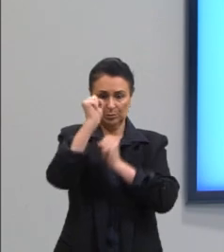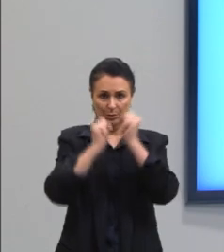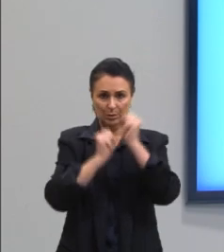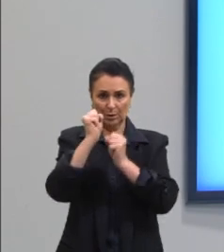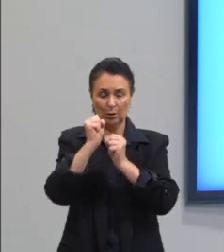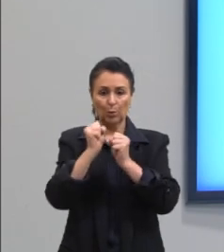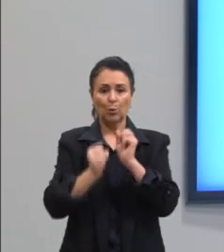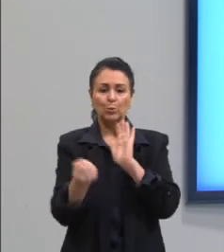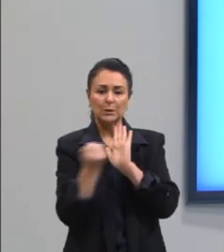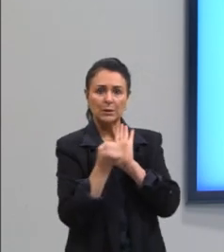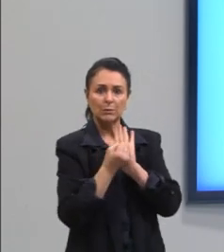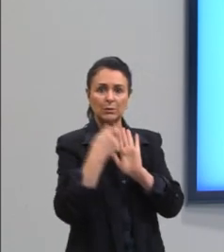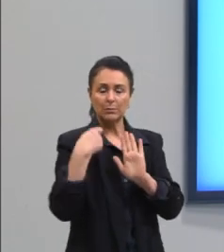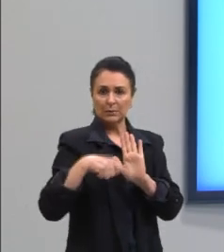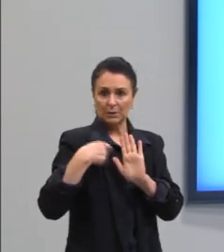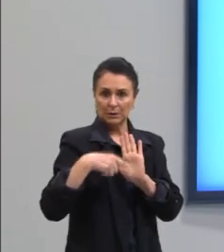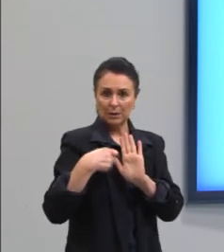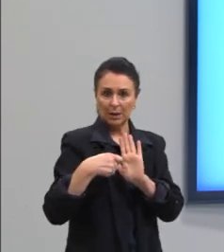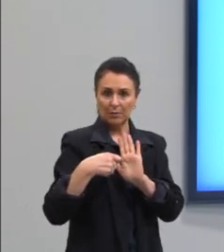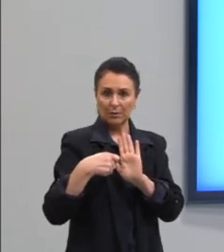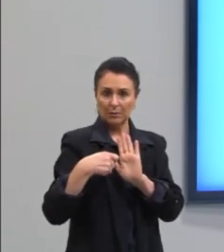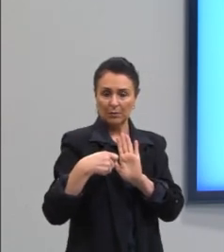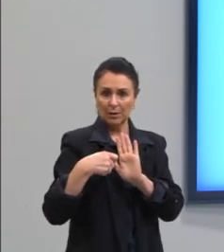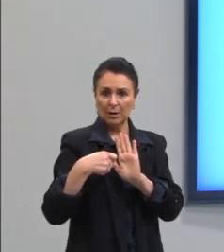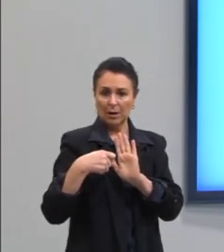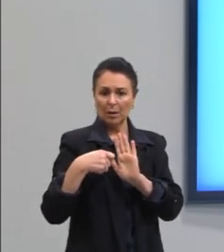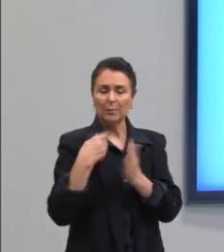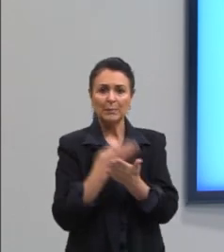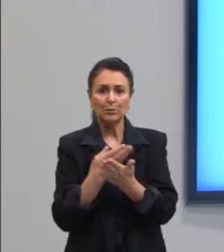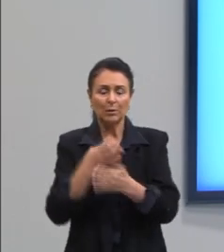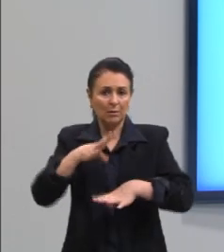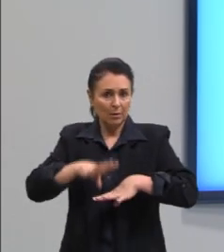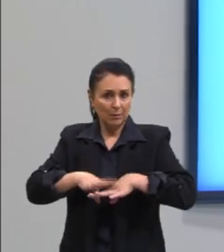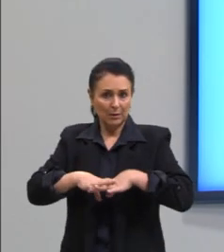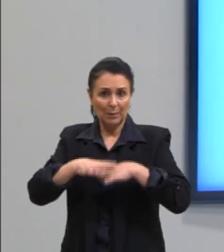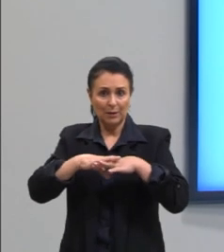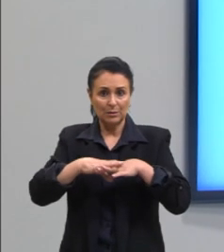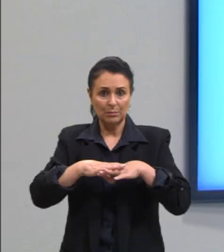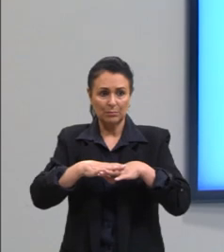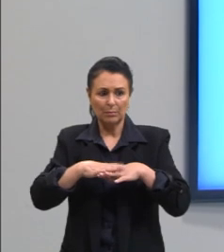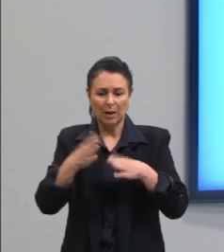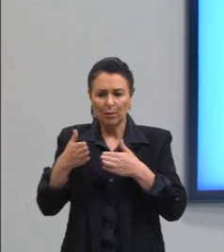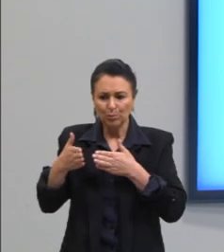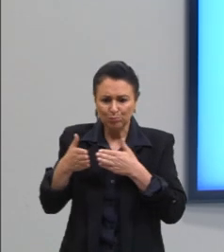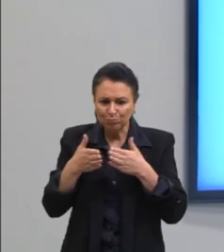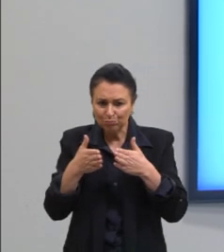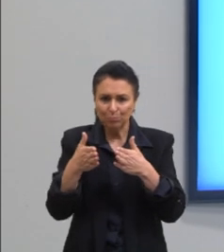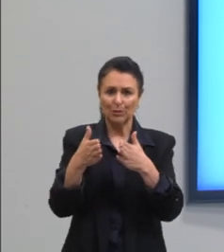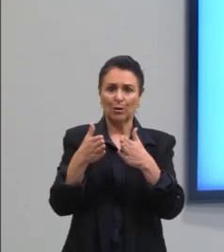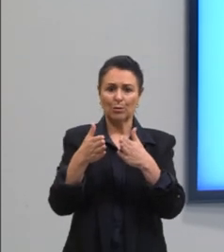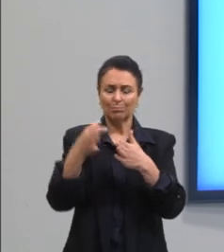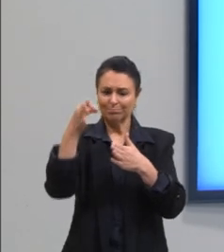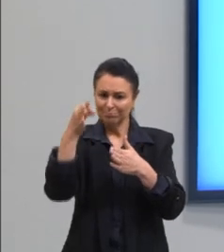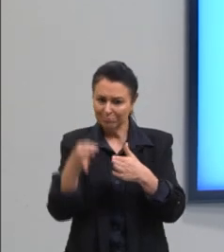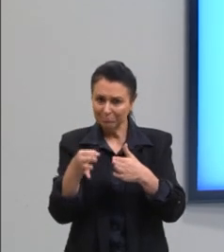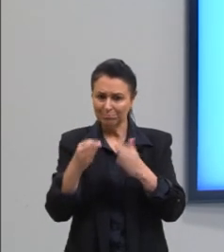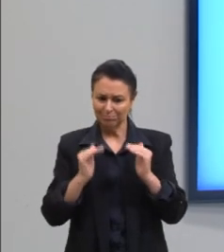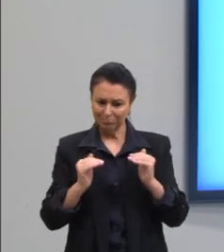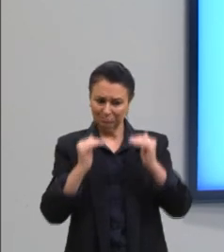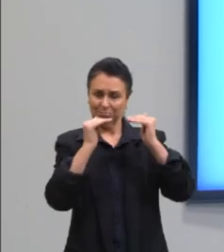símbolos necessários para que se, se o estudo da matemática seja conduzido de forma uniforme, ou seja,